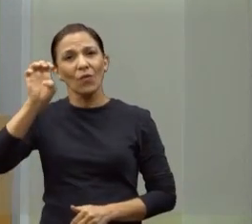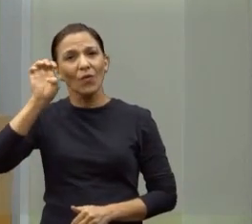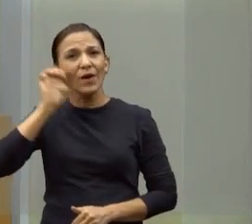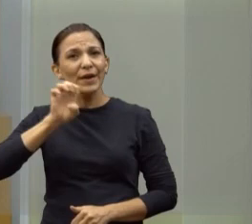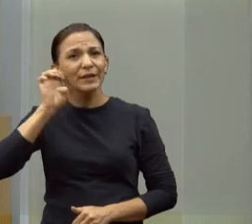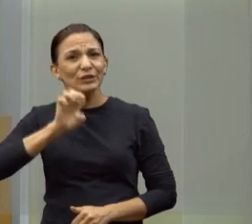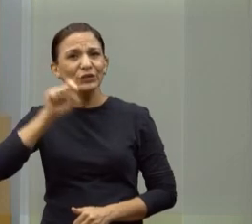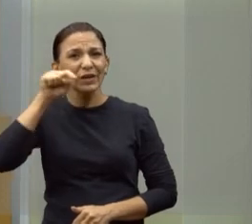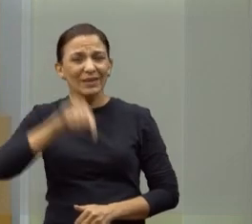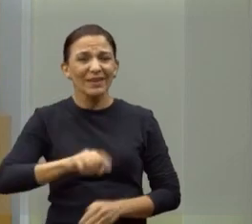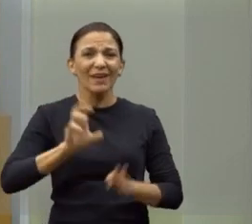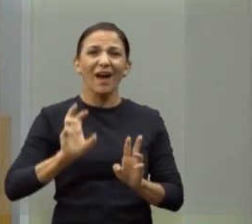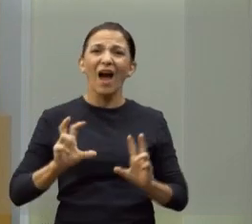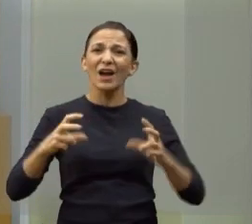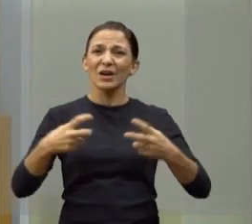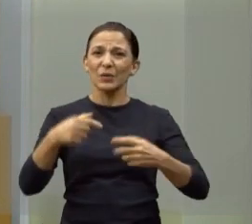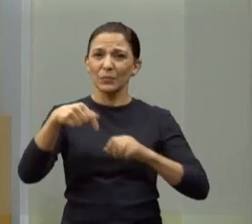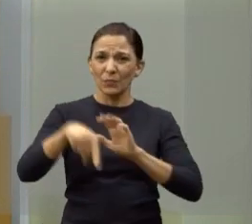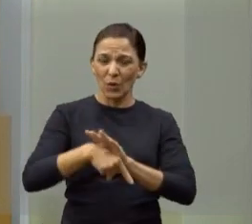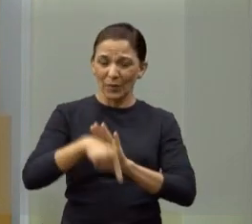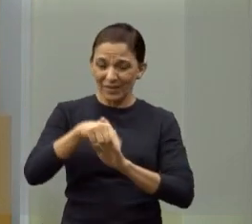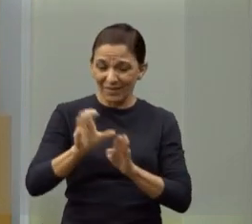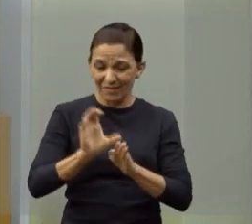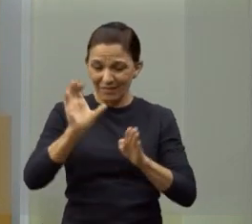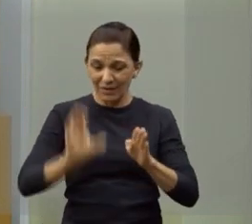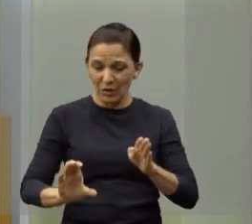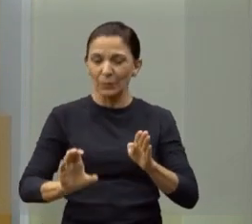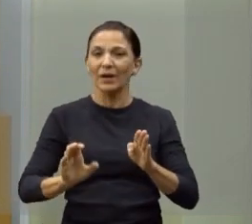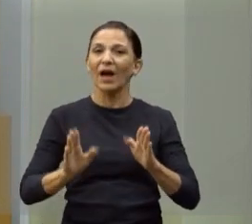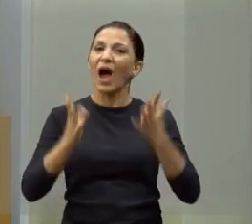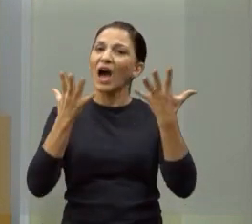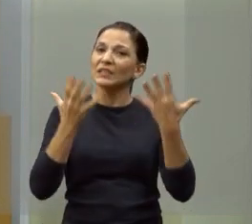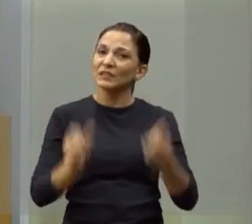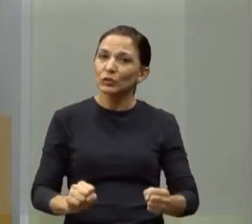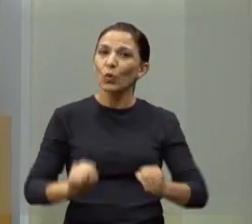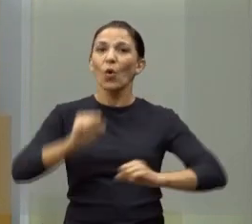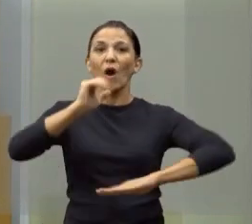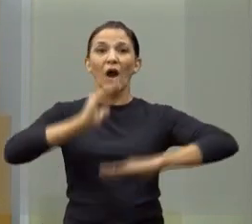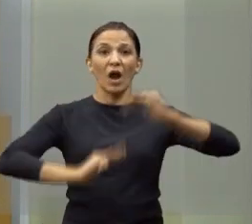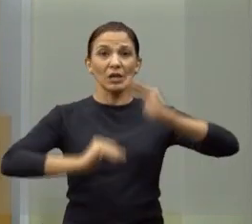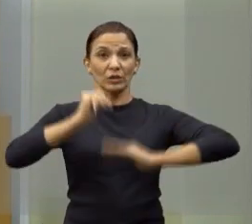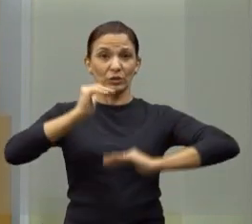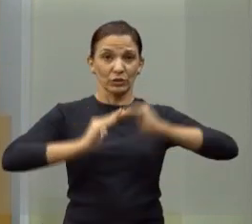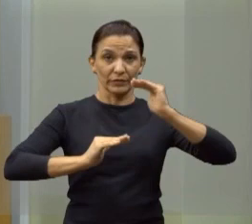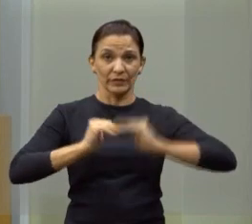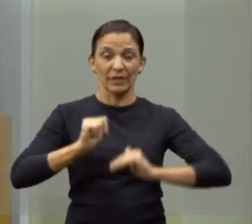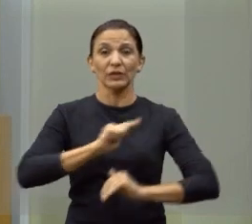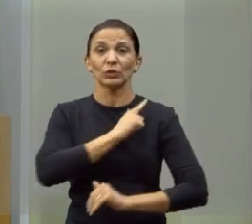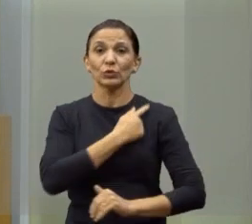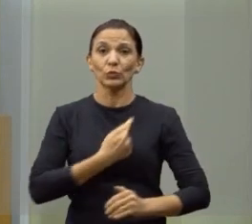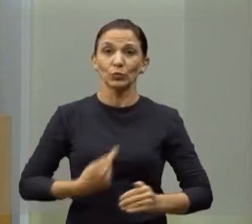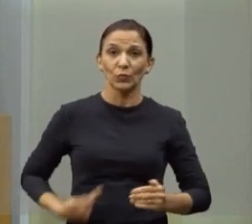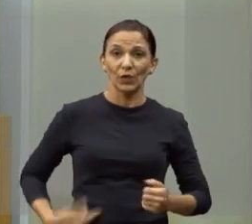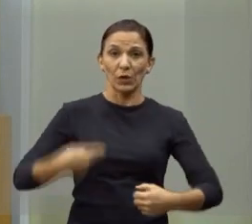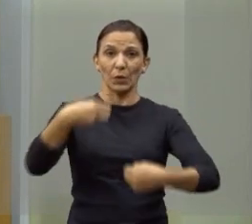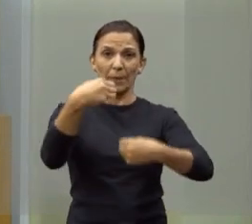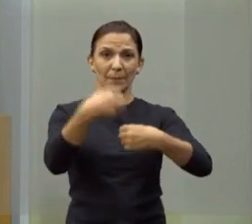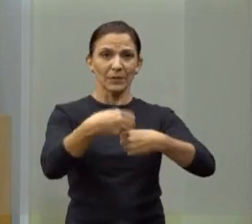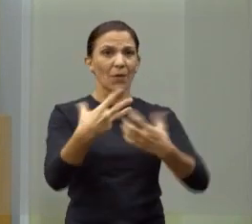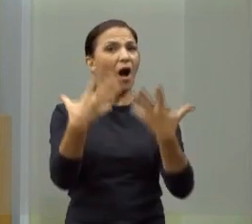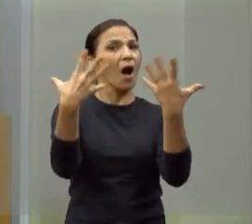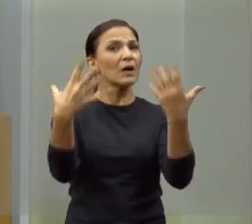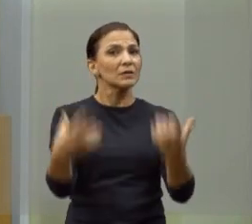pescoço. Porque esta Câmara compactuou com todas as atividades envolvidas pelo governo municipal.